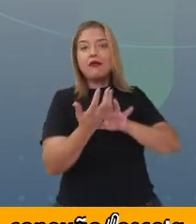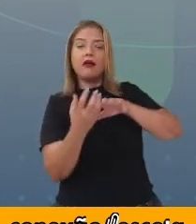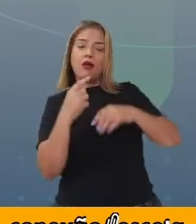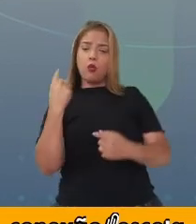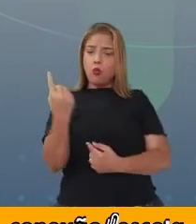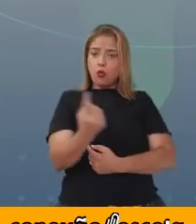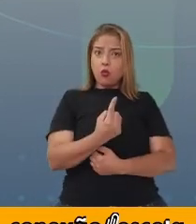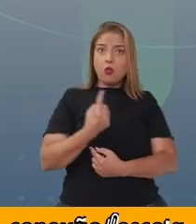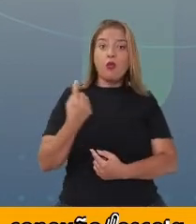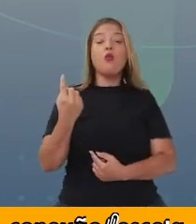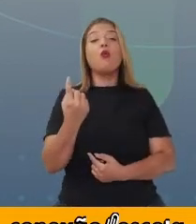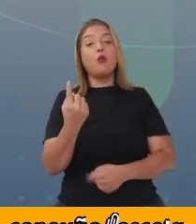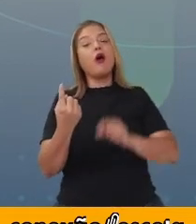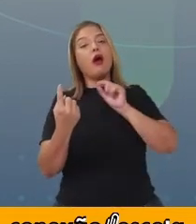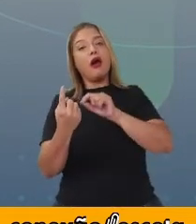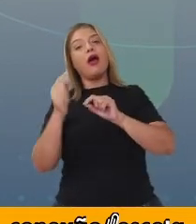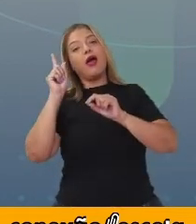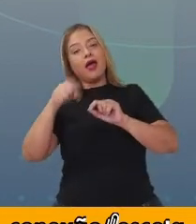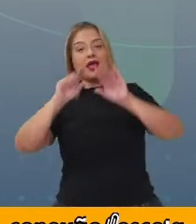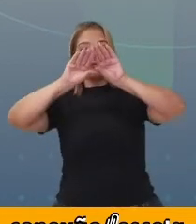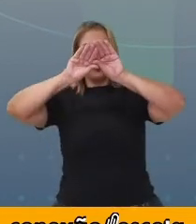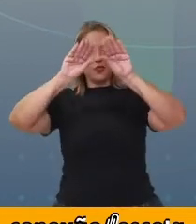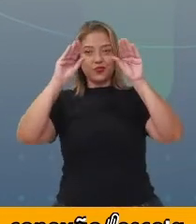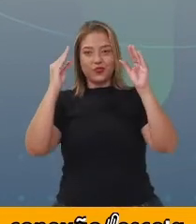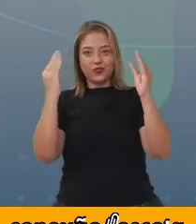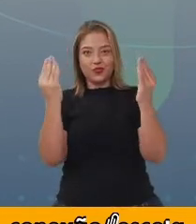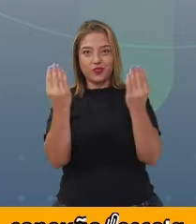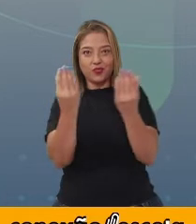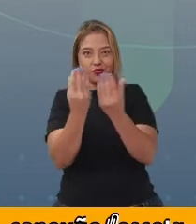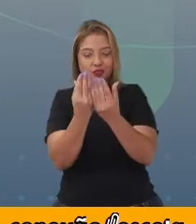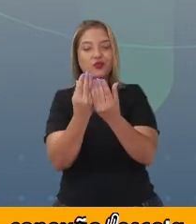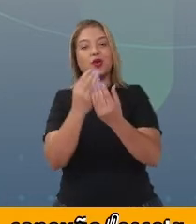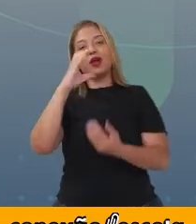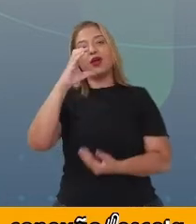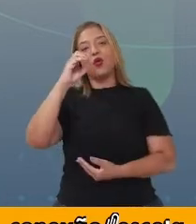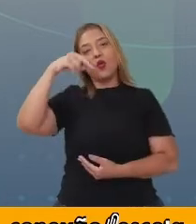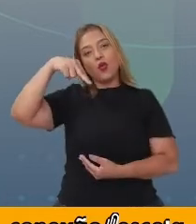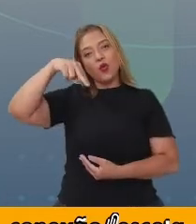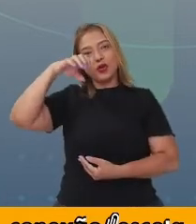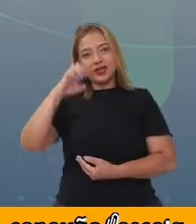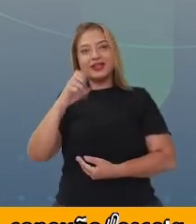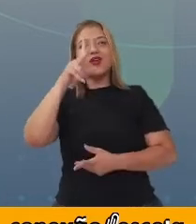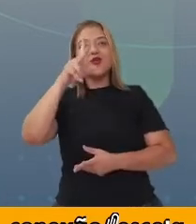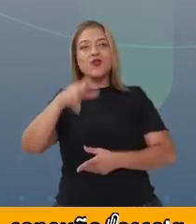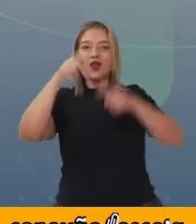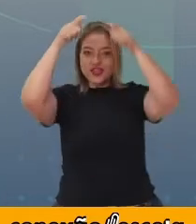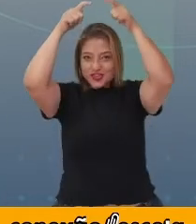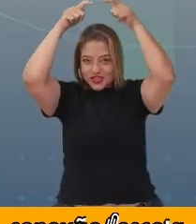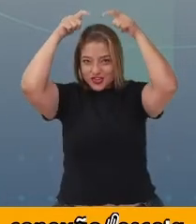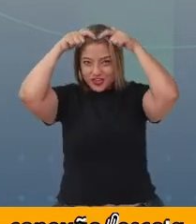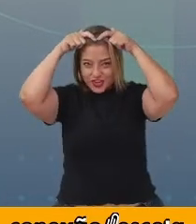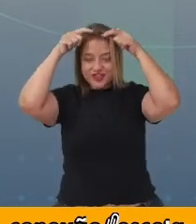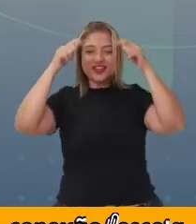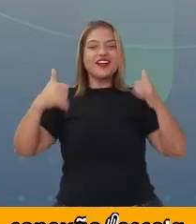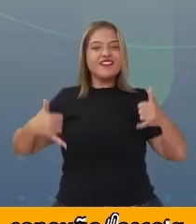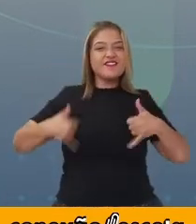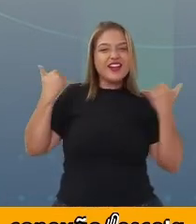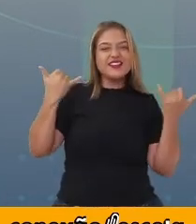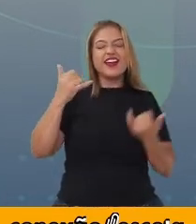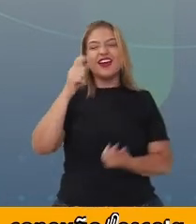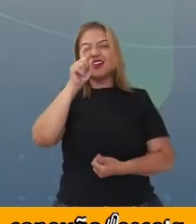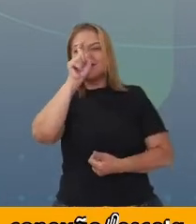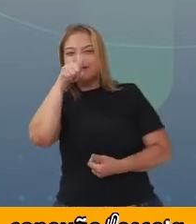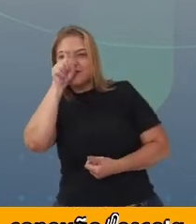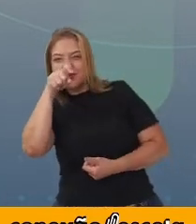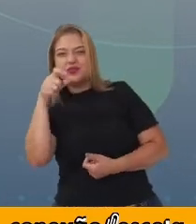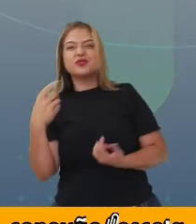e acabou que o triângulo virou um cone. É o famoso chapéuzinho de aniversário, de bruxa.